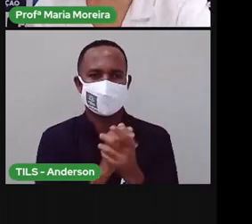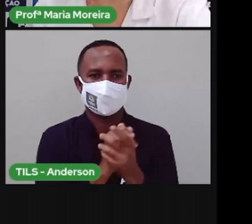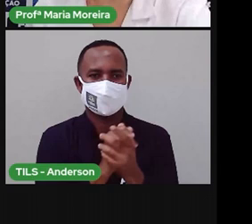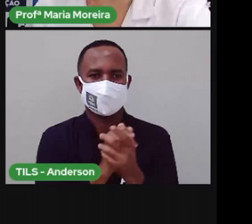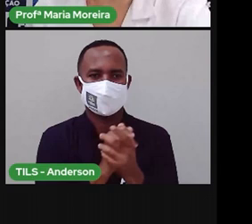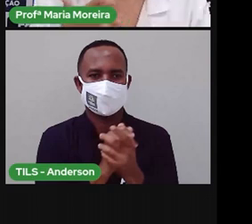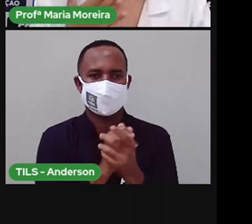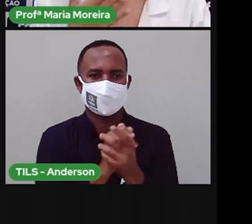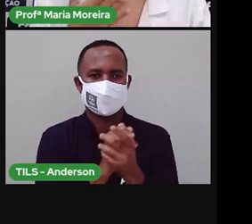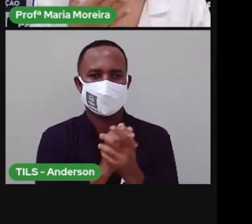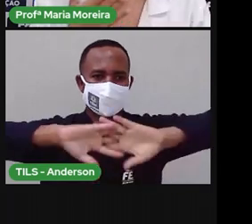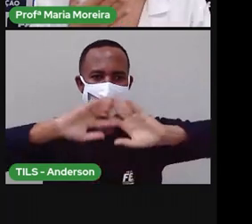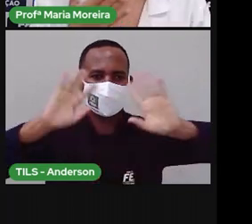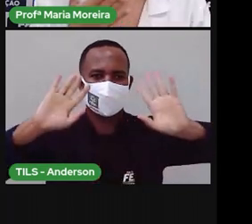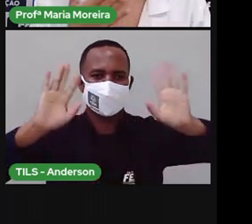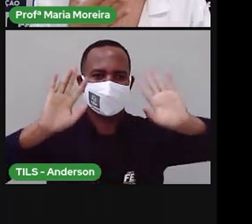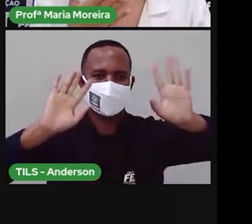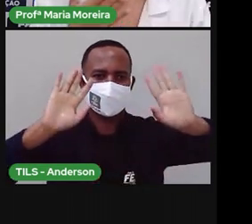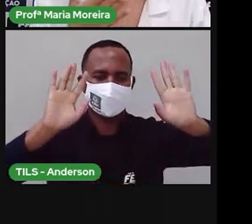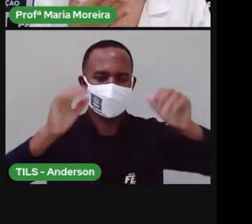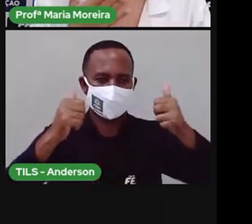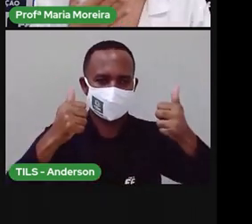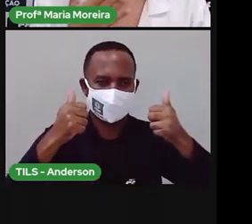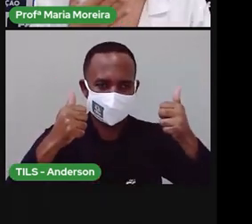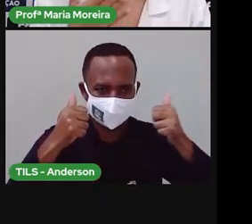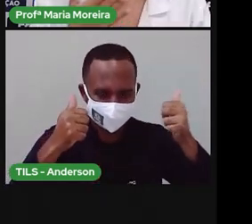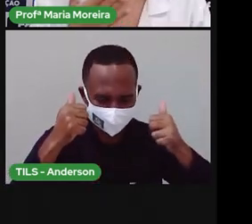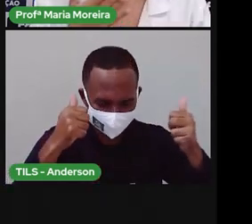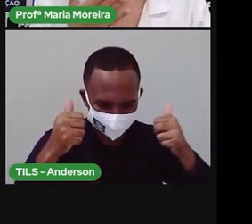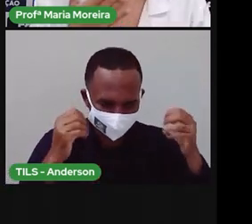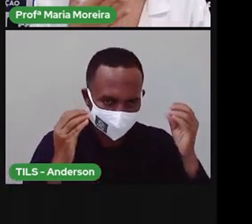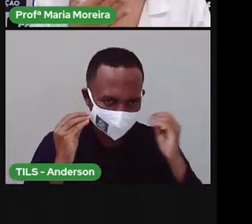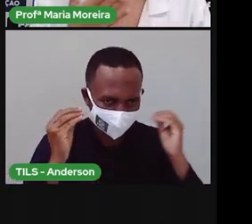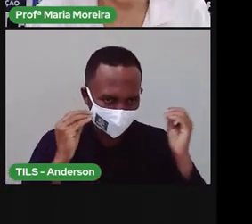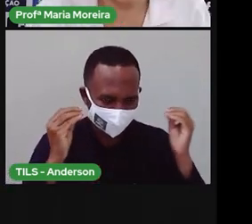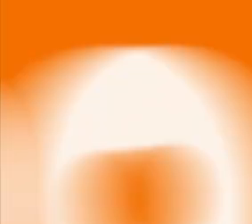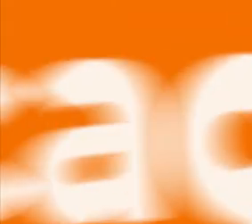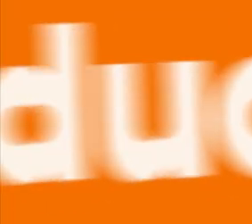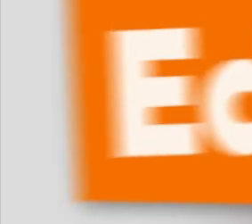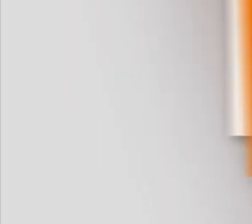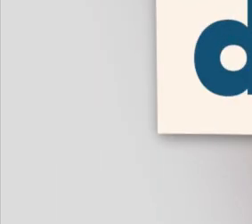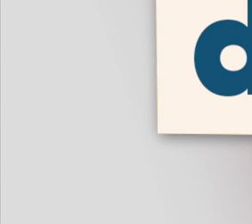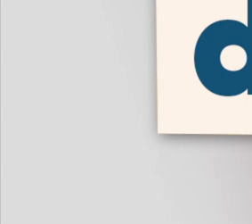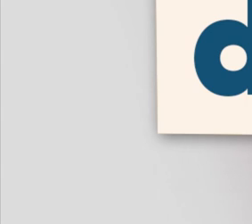em breve estaremos juntinhos. Um beijo da Pró Maria, um beijo de Anderson aí no coração de vocês.